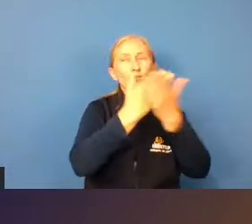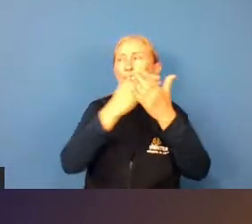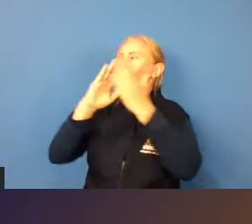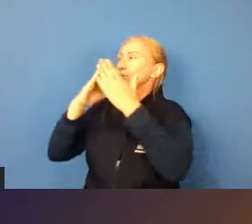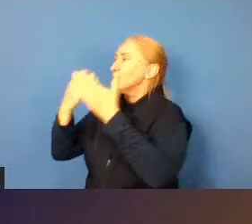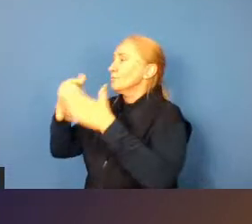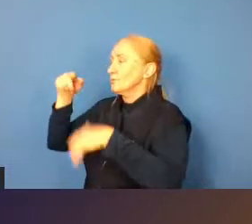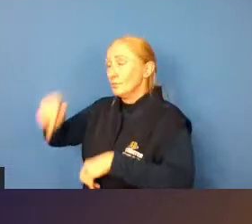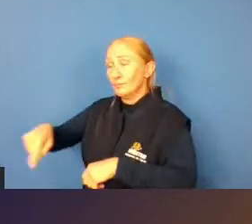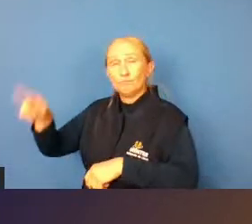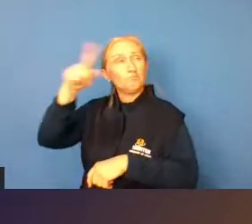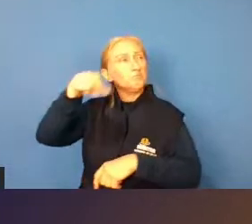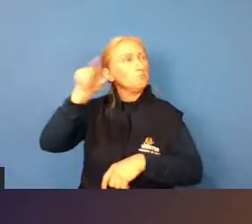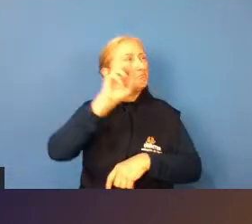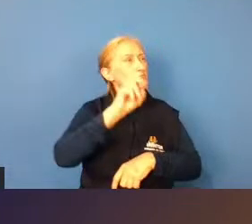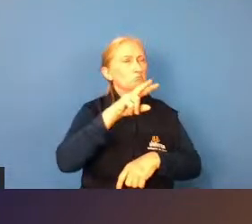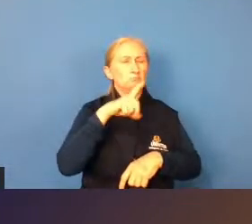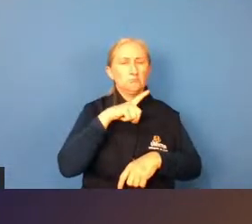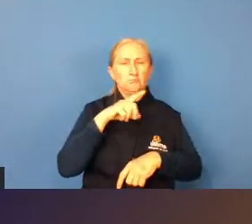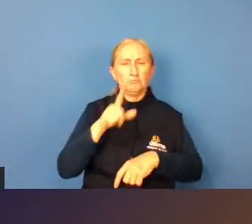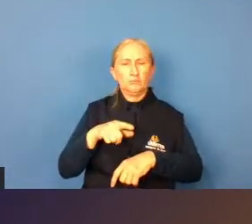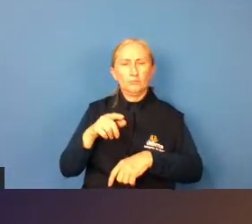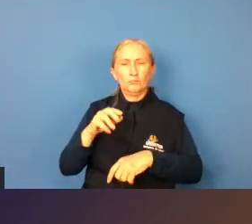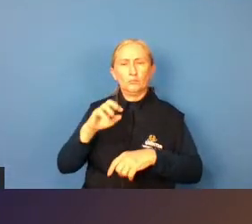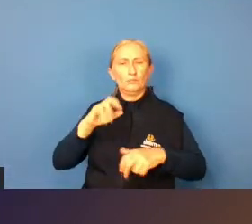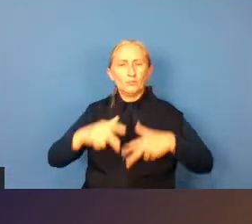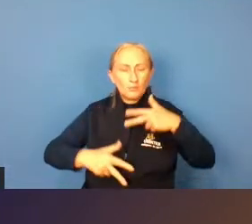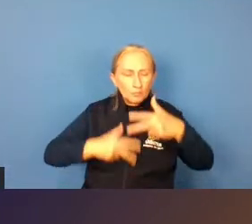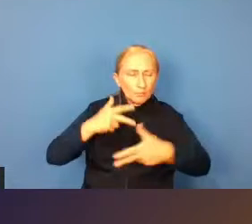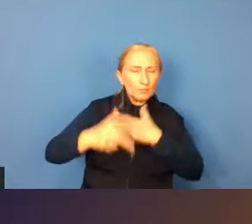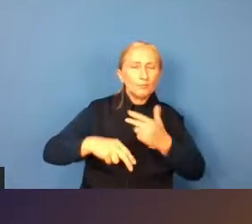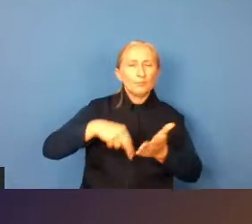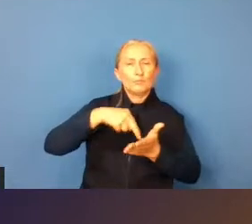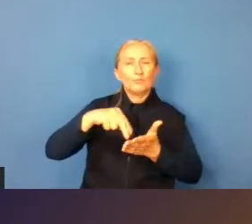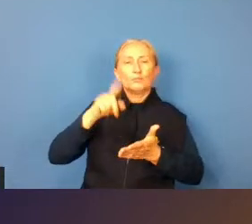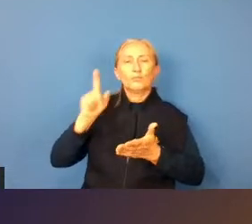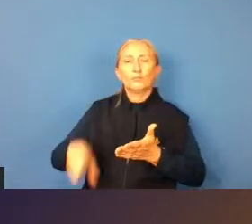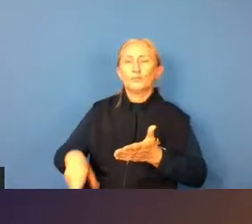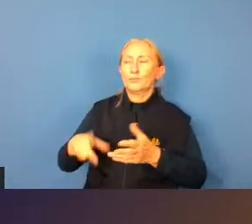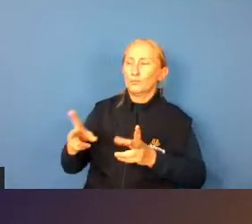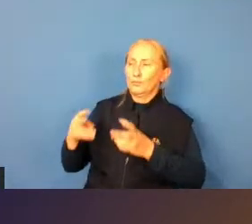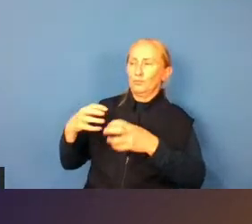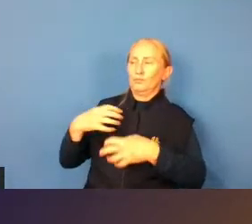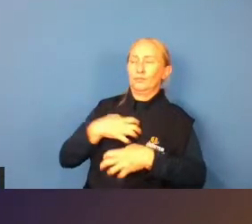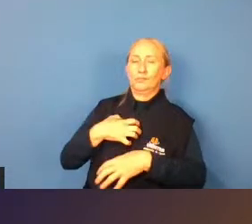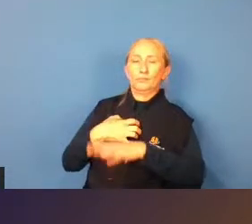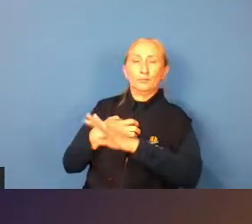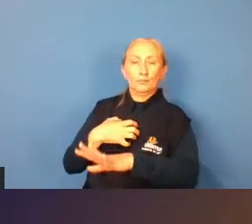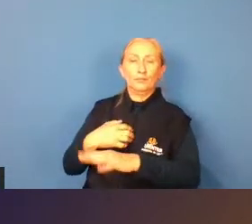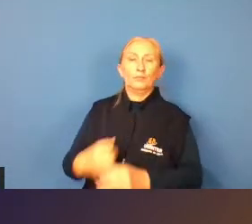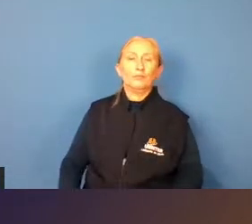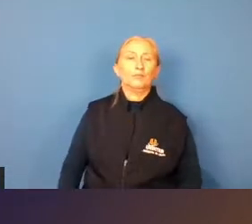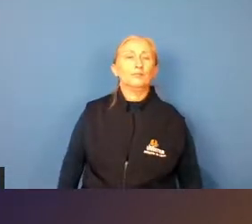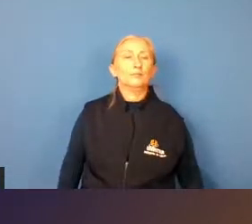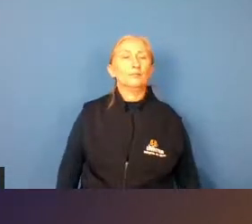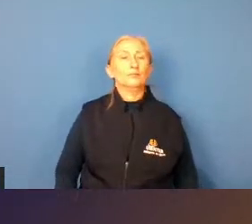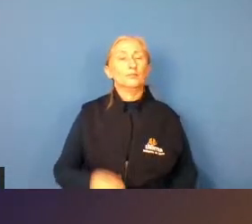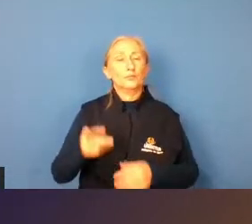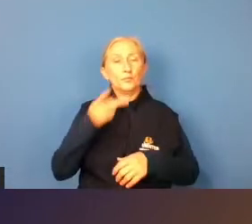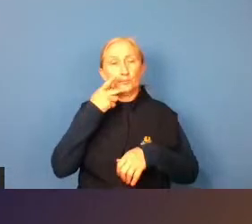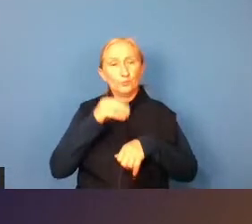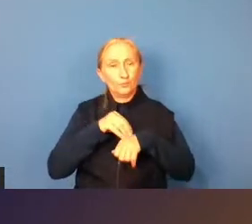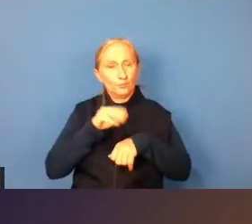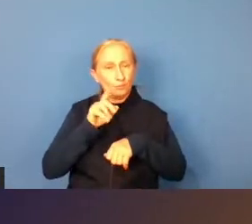aqui na nossa cidade que são de hip hop de dança e ali que eles se identificam mais sabe eu ia